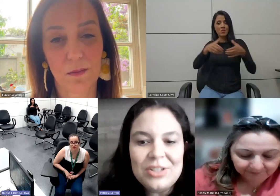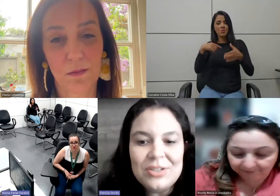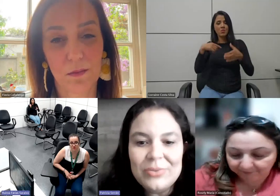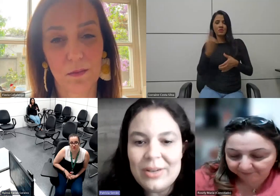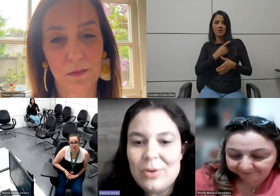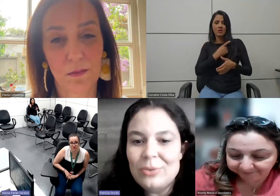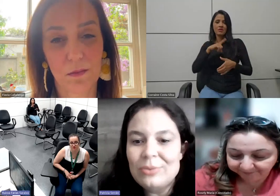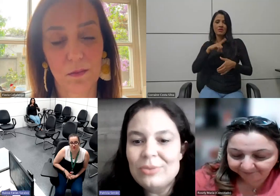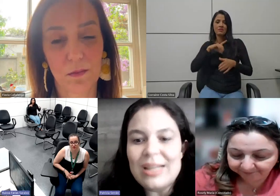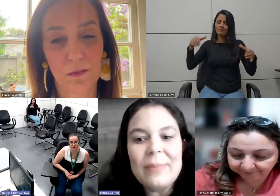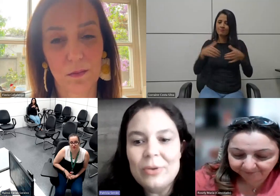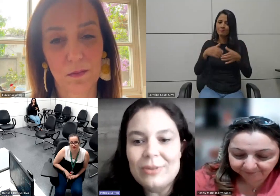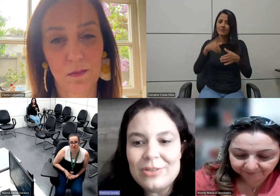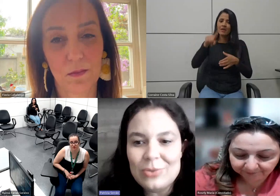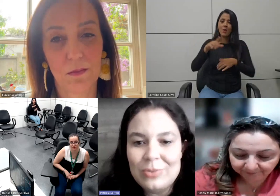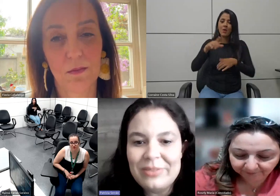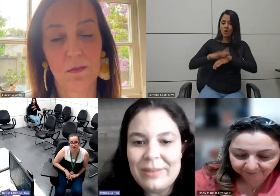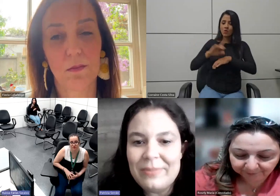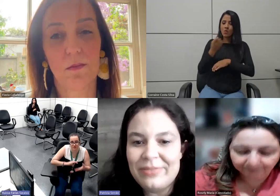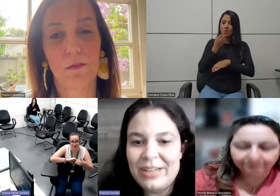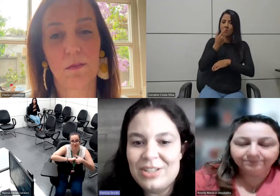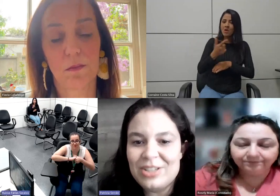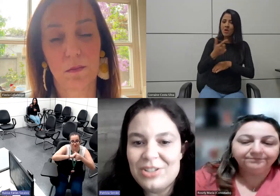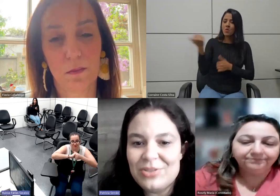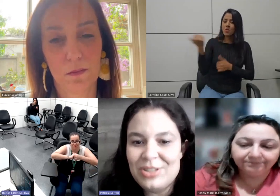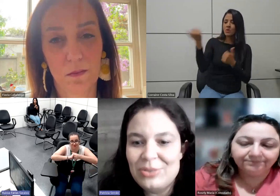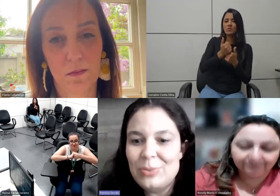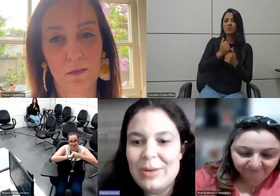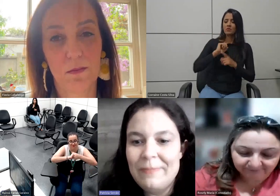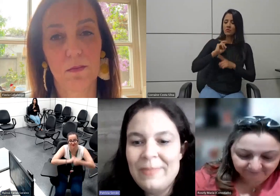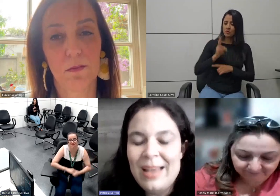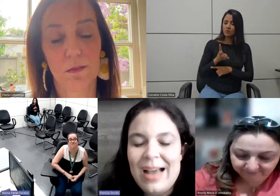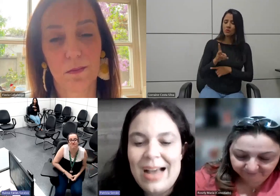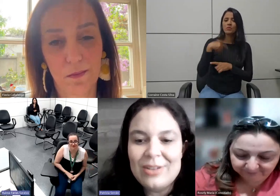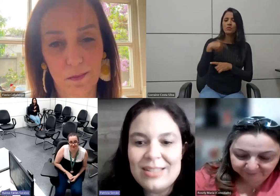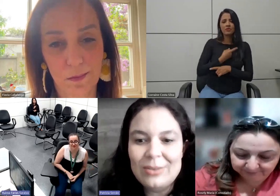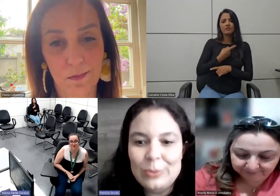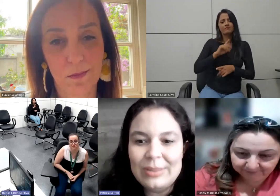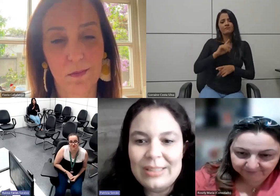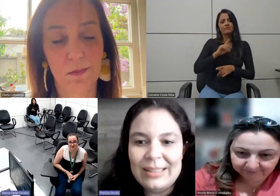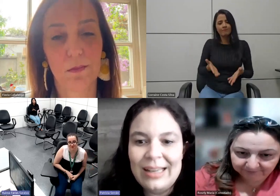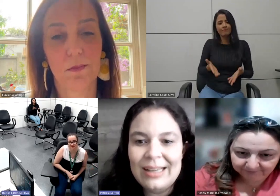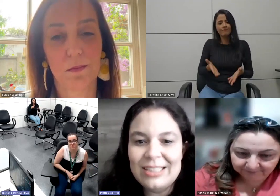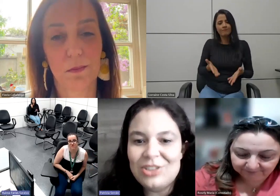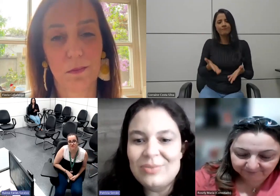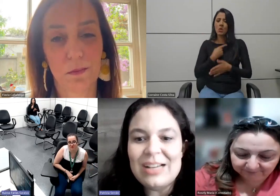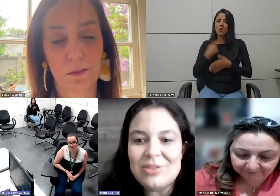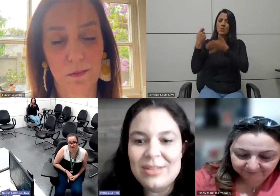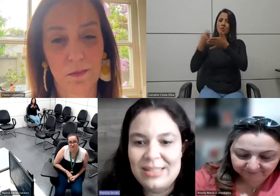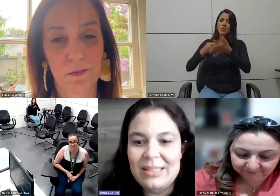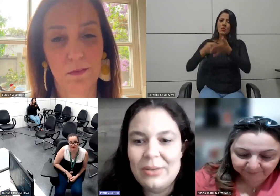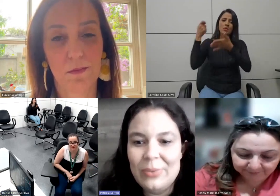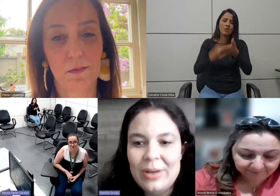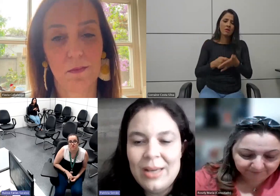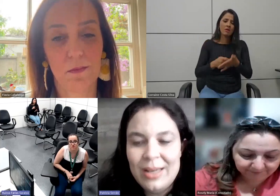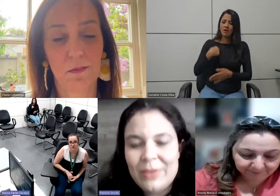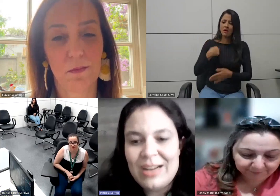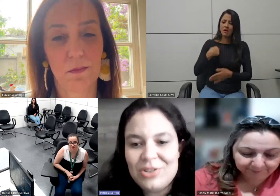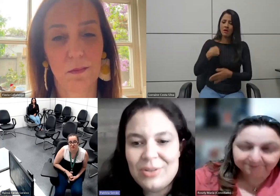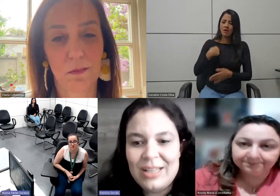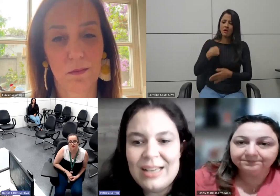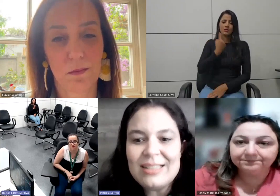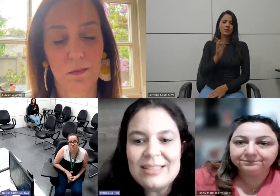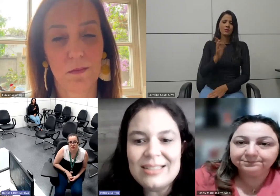um coletivo é que quando um não está bem o outro assume e vai pra frente a gente continua a nossa luta a gente não está sozinho